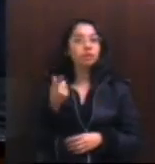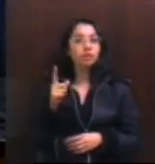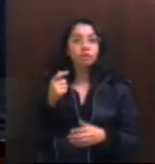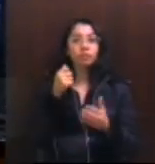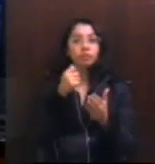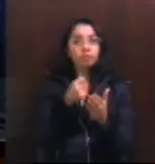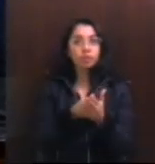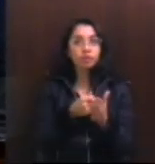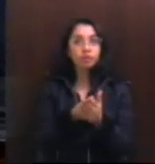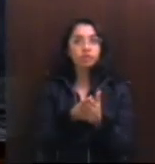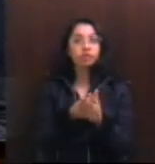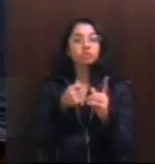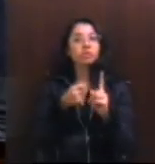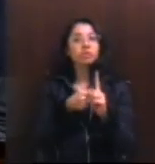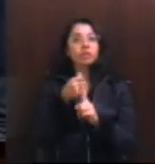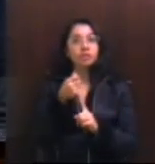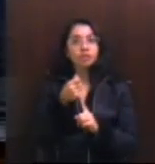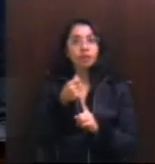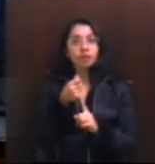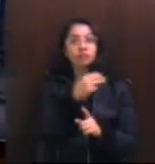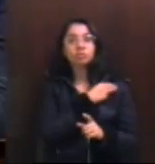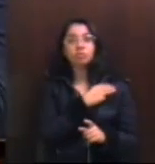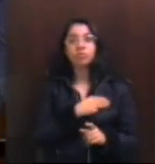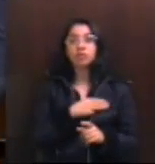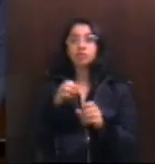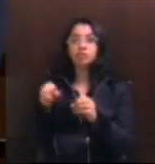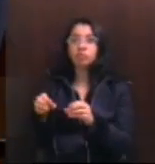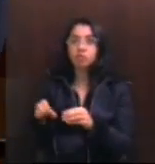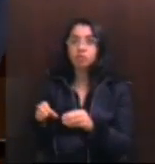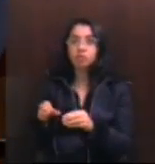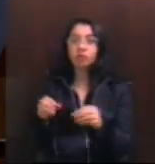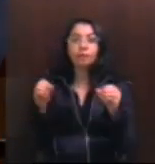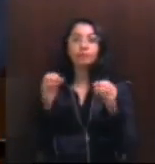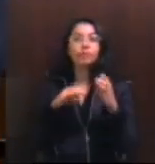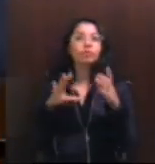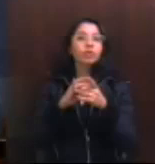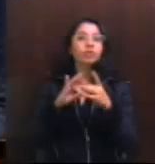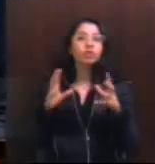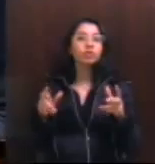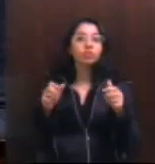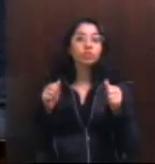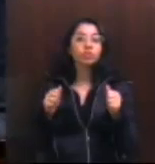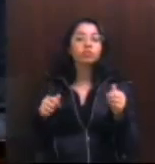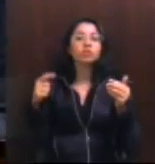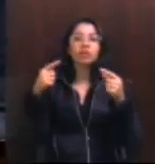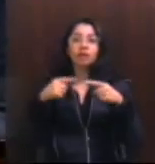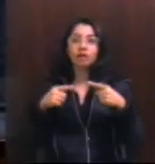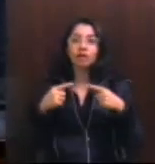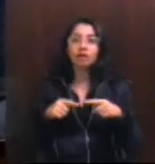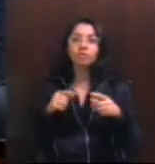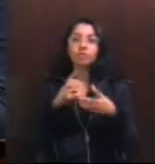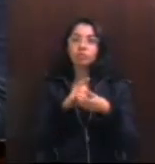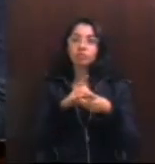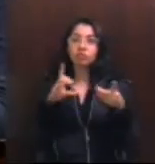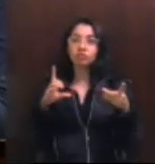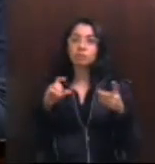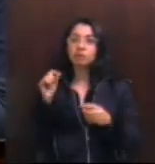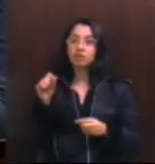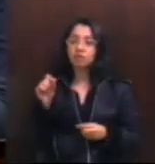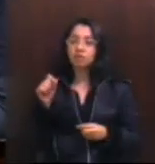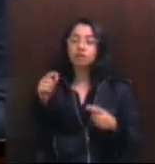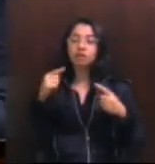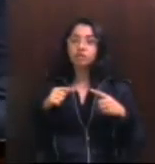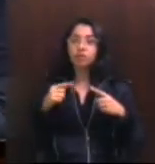sugerida pelo atual ministro golpista da educação. Então, o que une a todos esses? A luta pela democracia. E essa